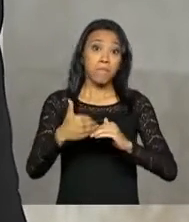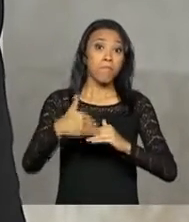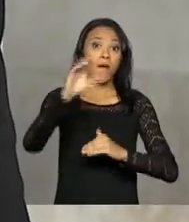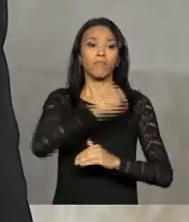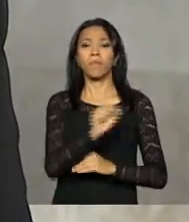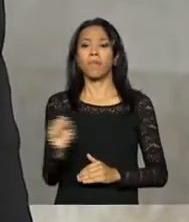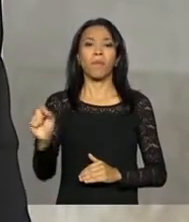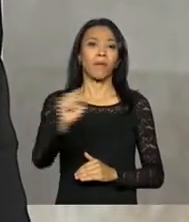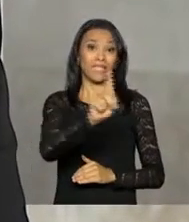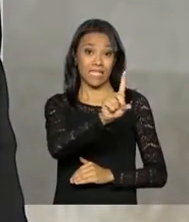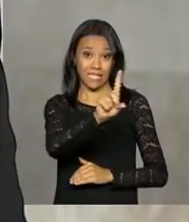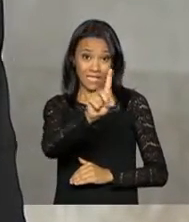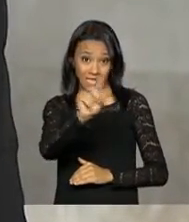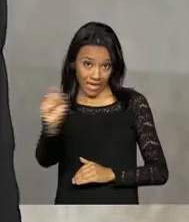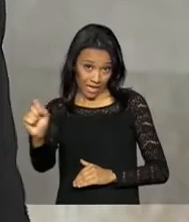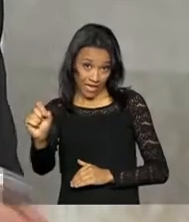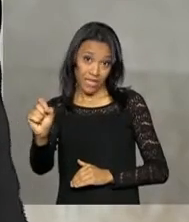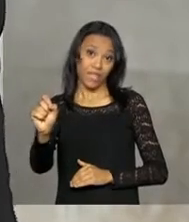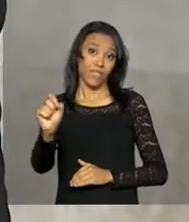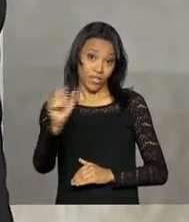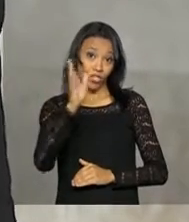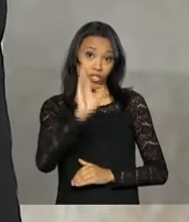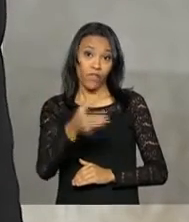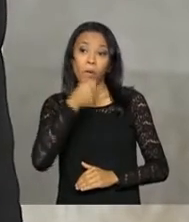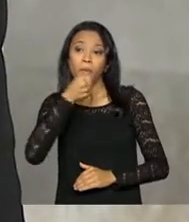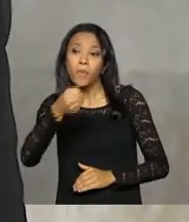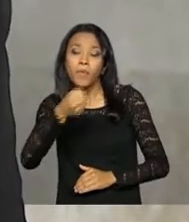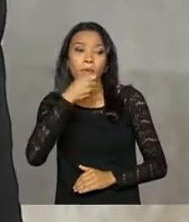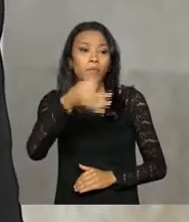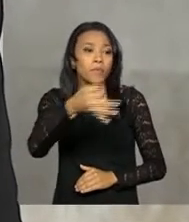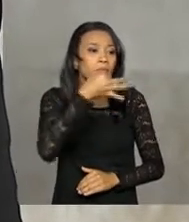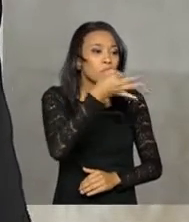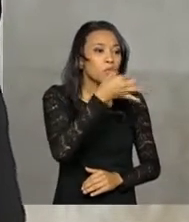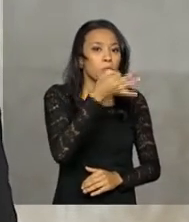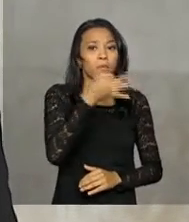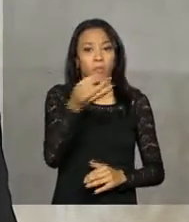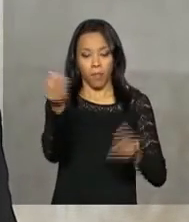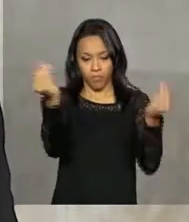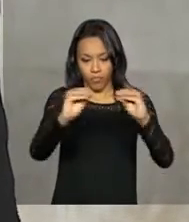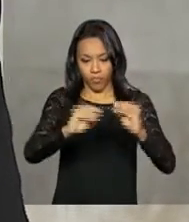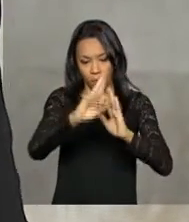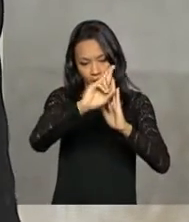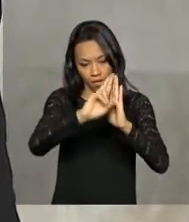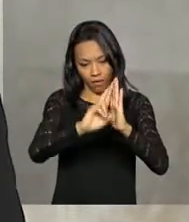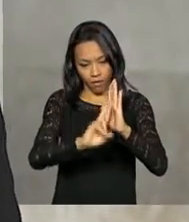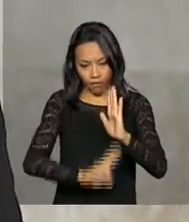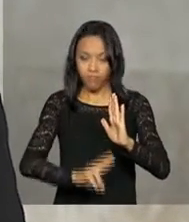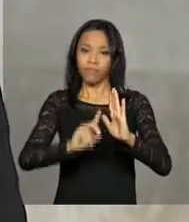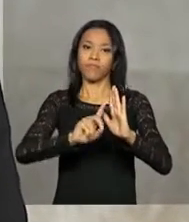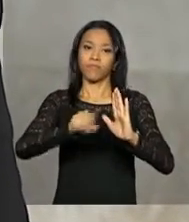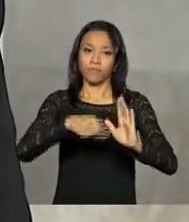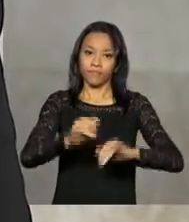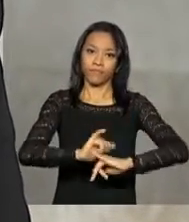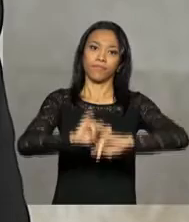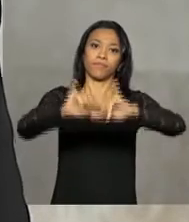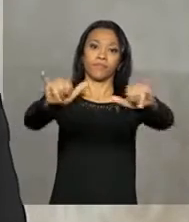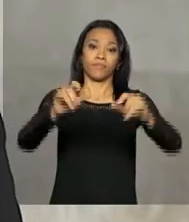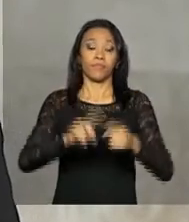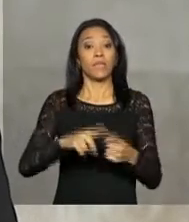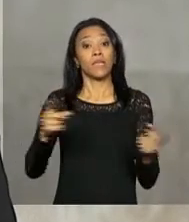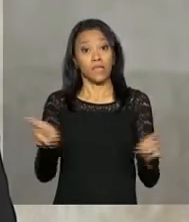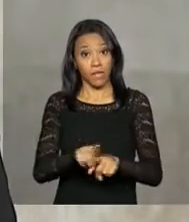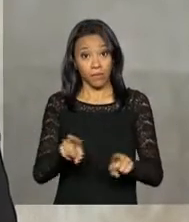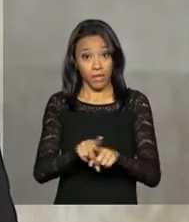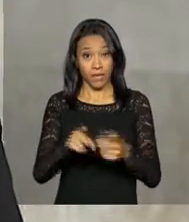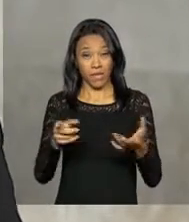instituições foram consultadas para publicar esse relatório. E a expectativa dos analistas para a inflação de